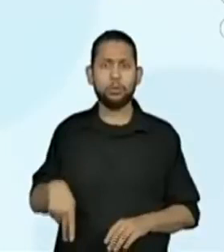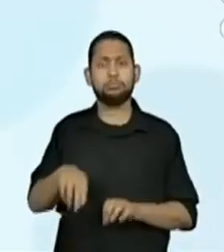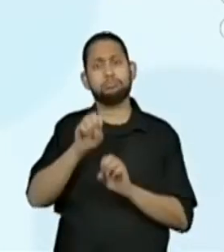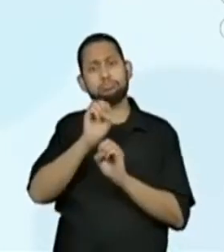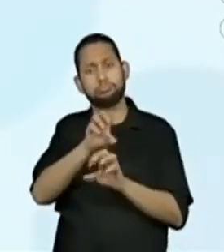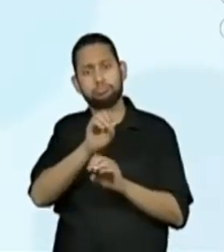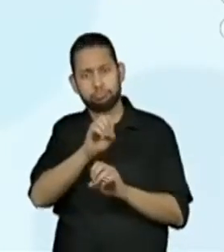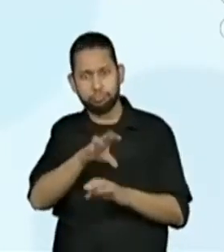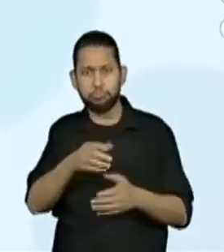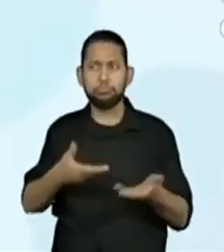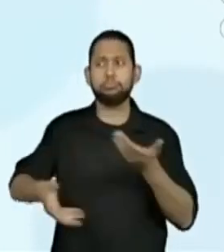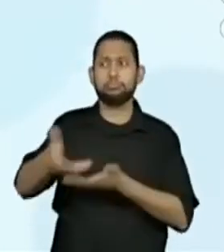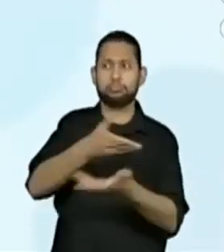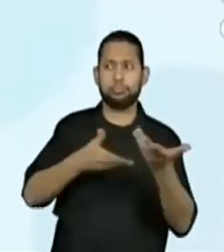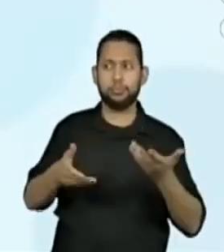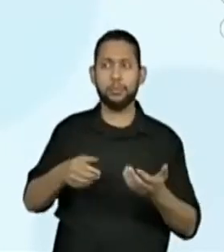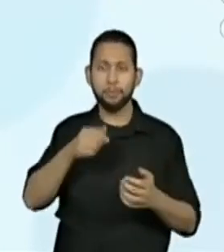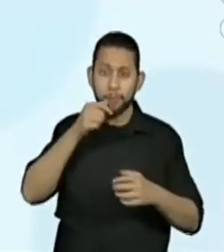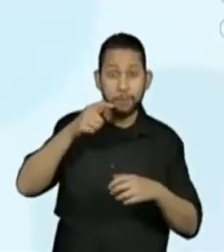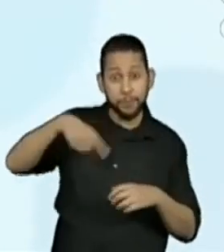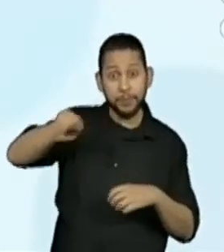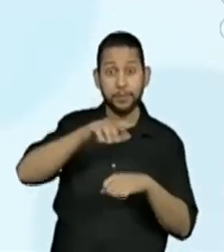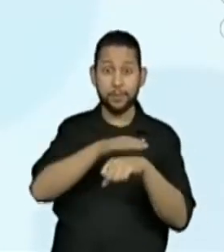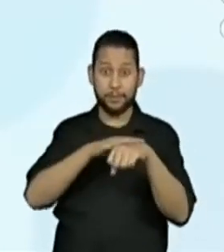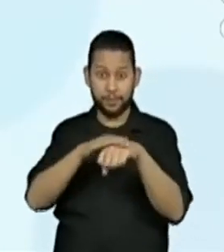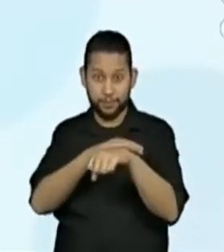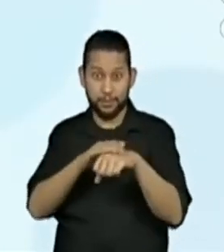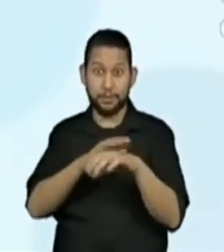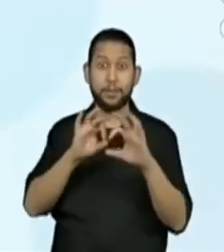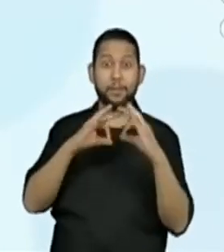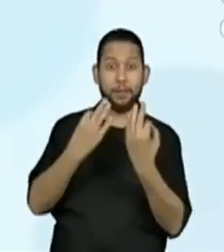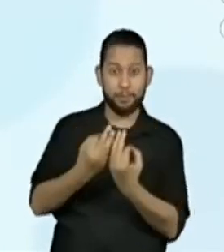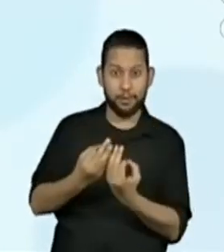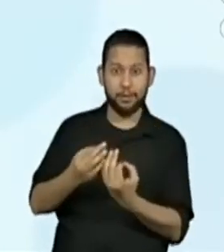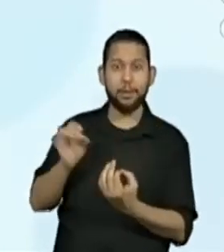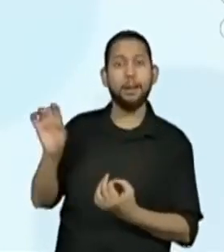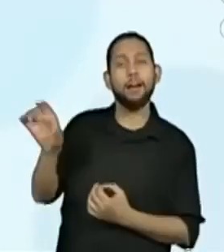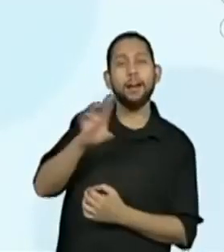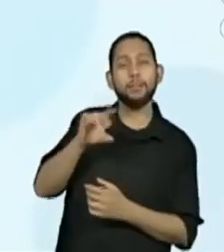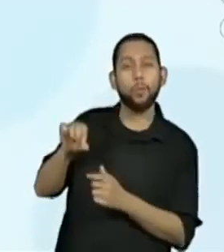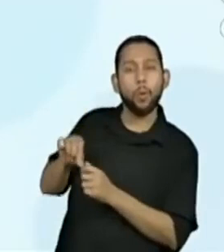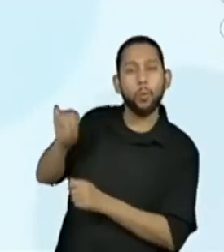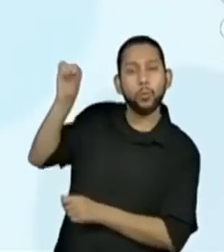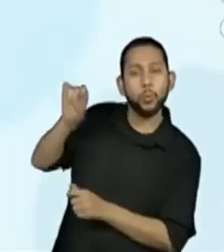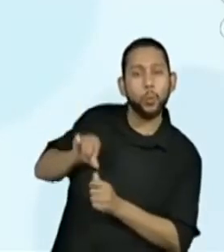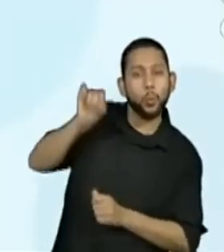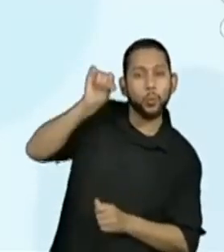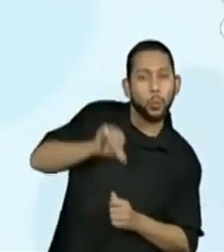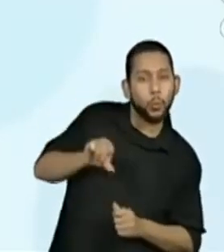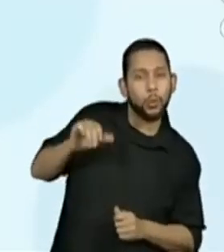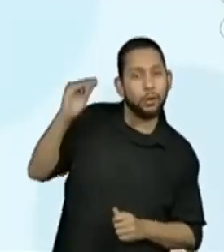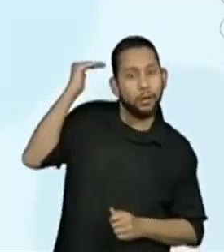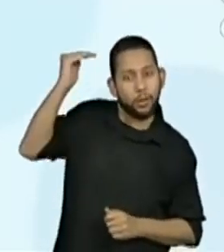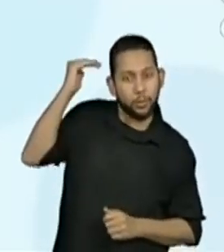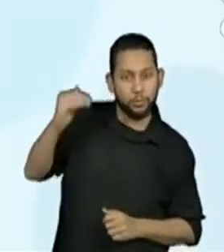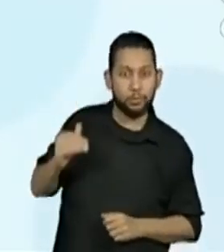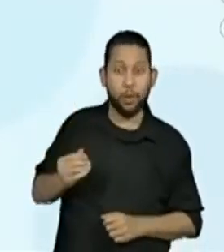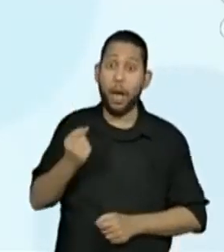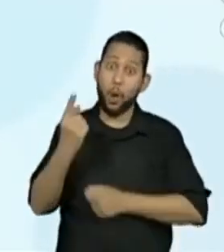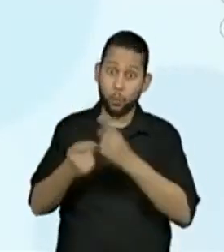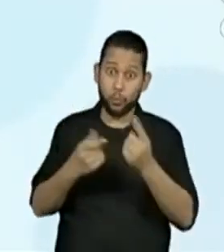Perguntar para alguém da família sobre a altura dele e dela. Alguns estudantes falaram a altura.